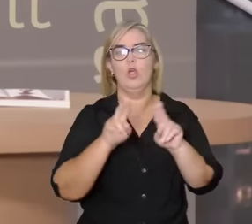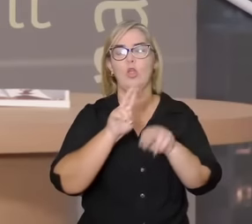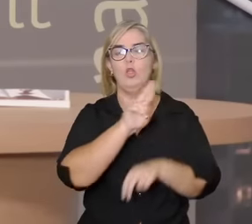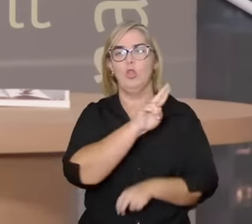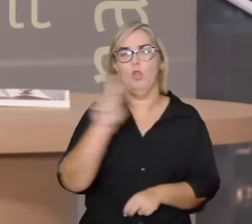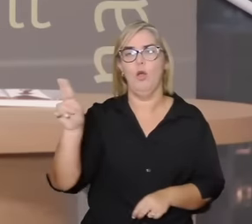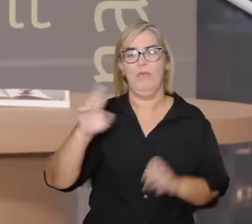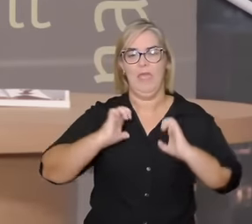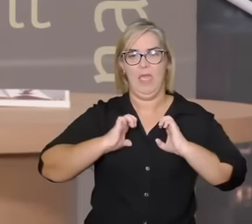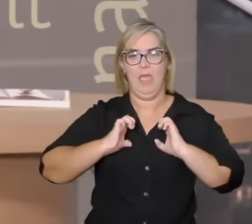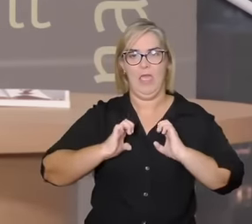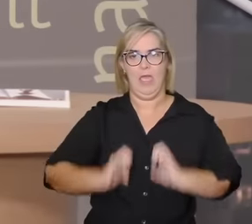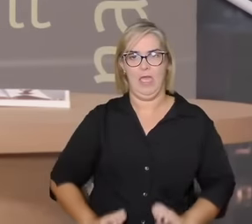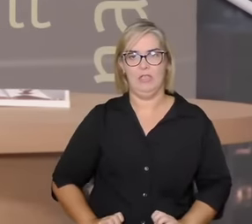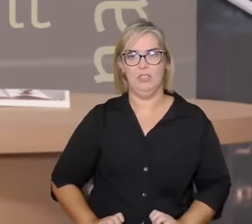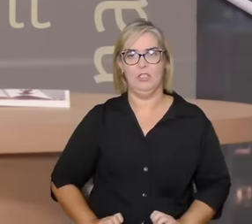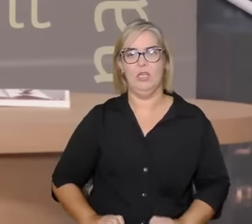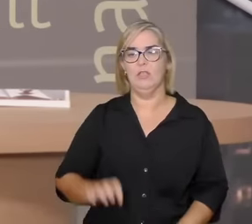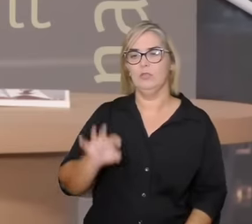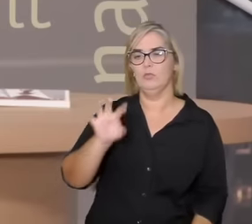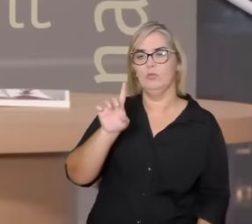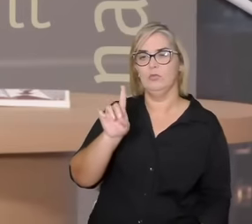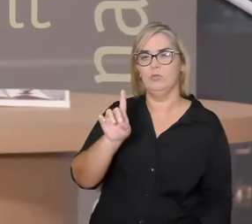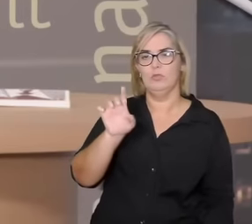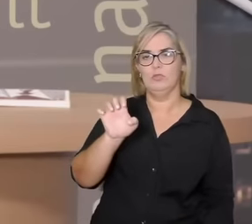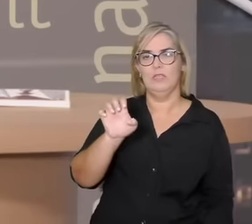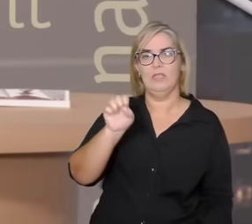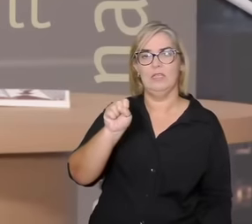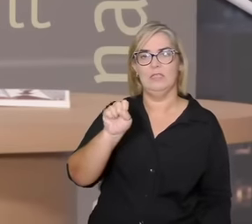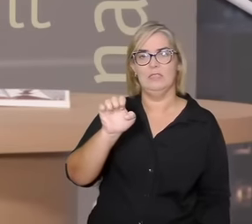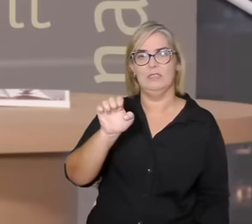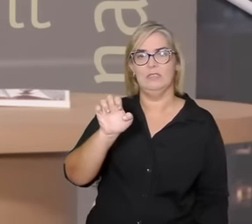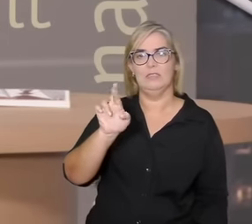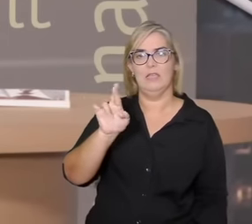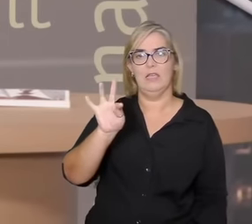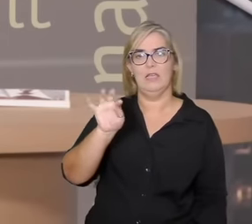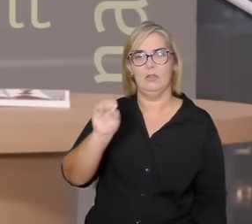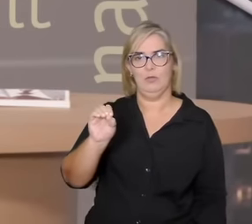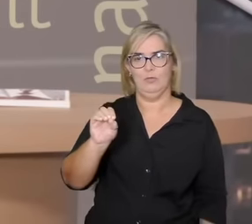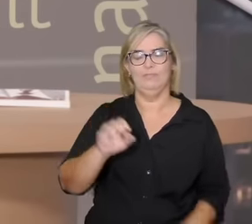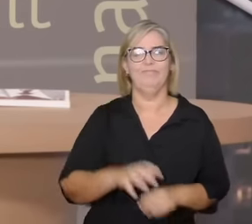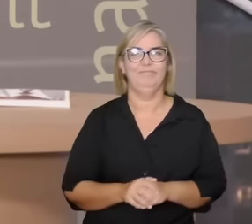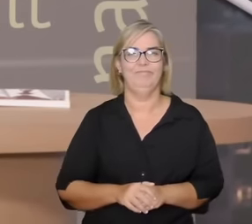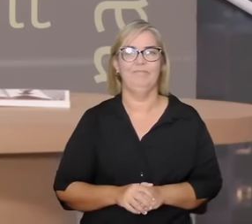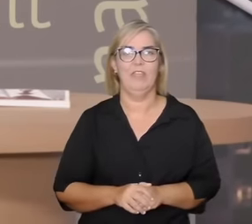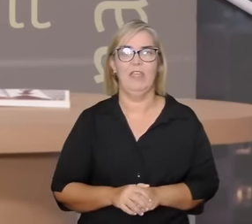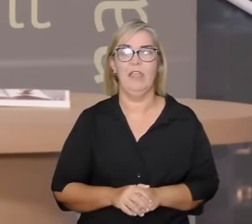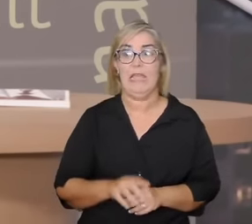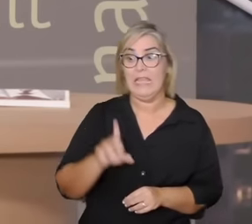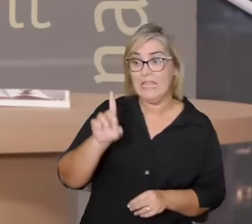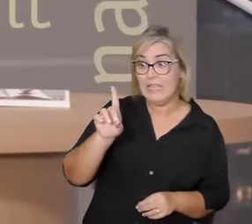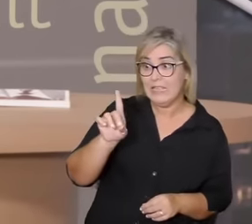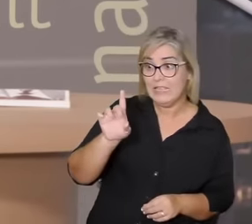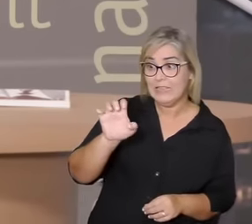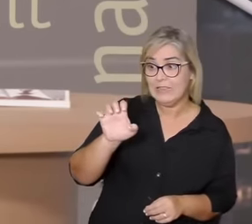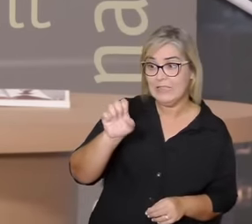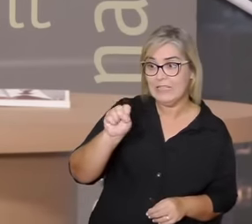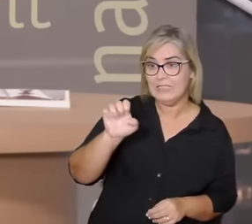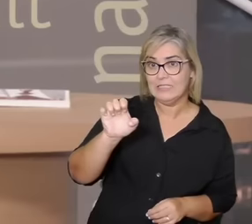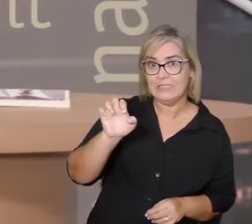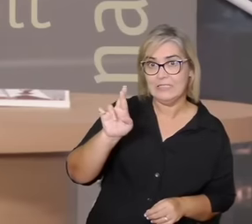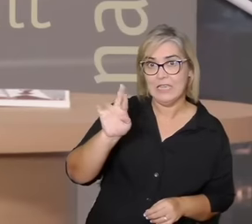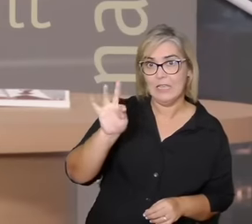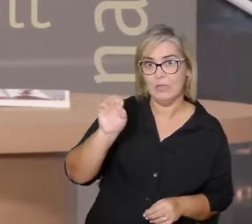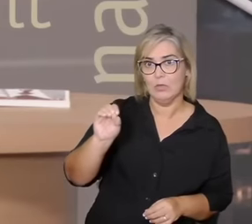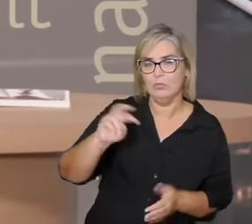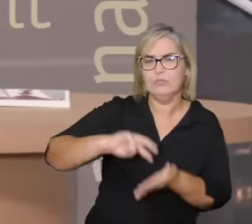aparece de outras formas uma ética da floresta a floresta é mais abundante o deserto tem escassez então tem que